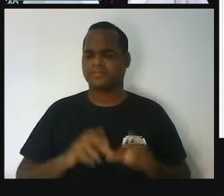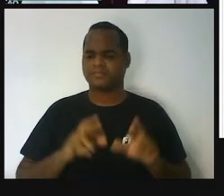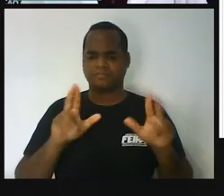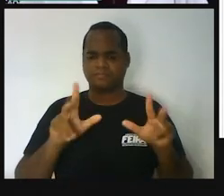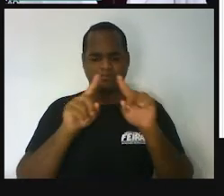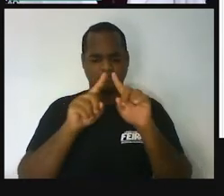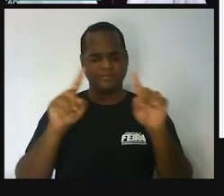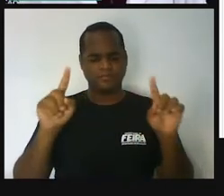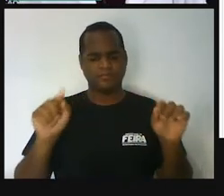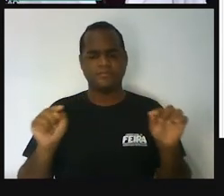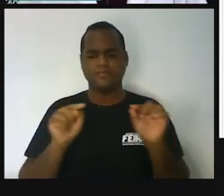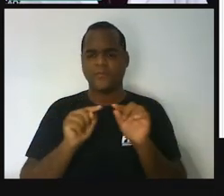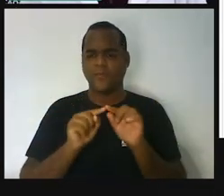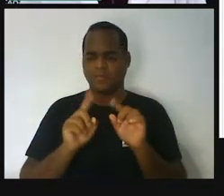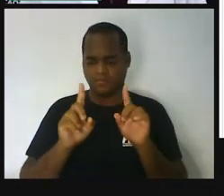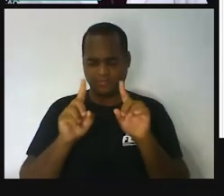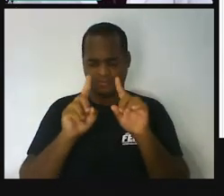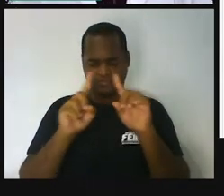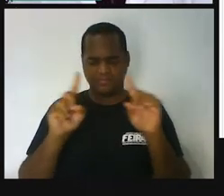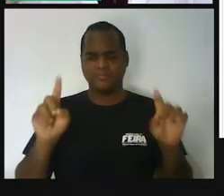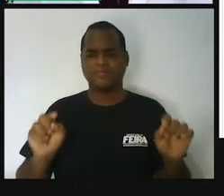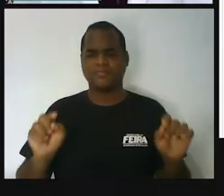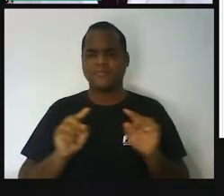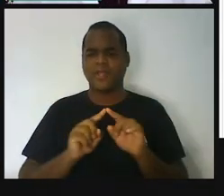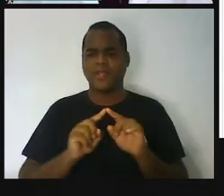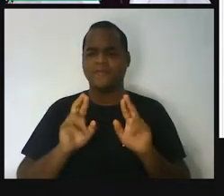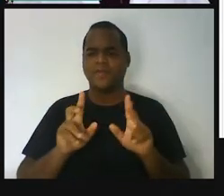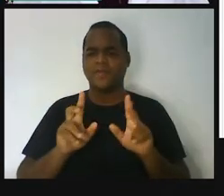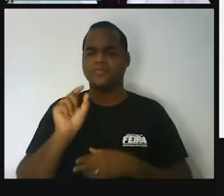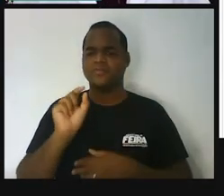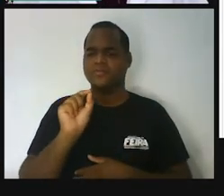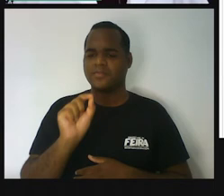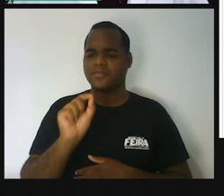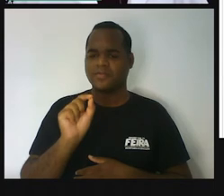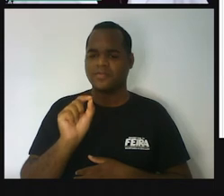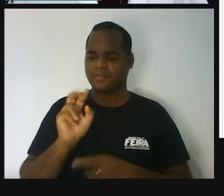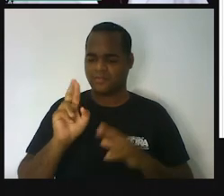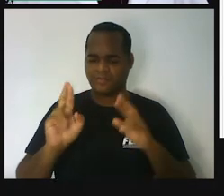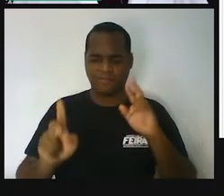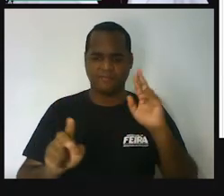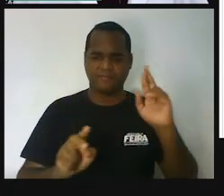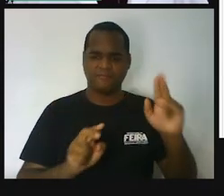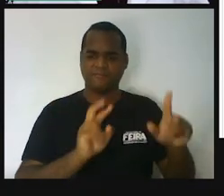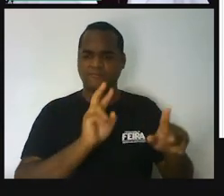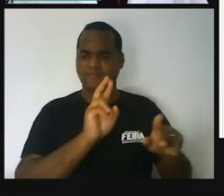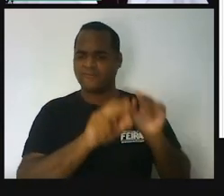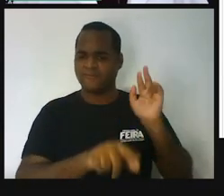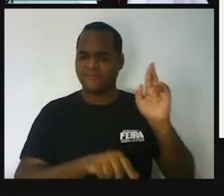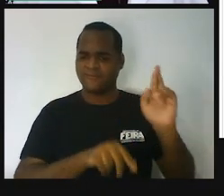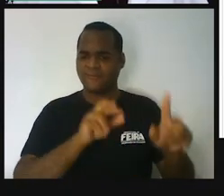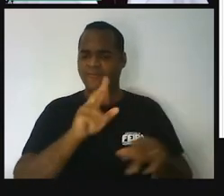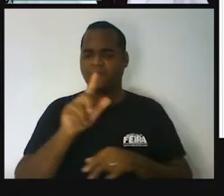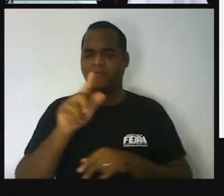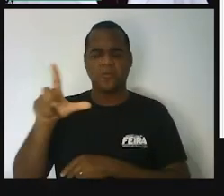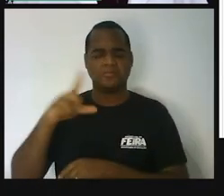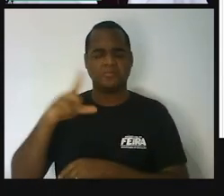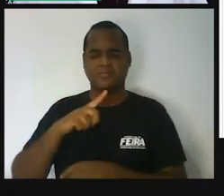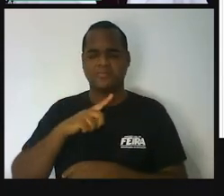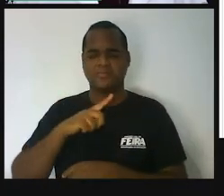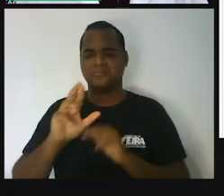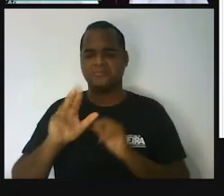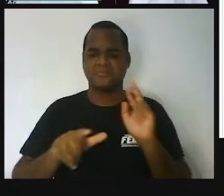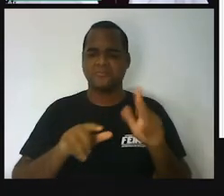Você já se perguntou? Qual é a diferença que existe entre uma figura e a outra figura?